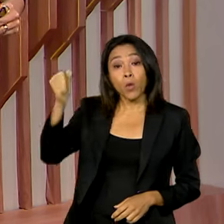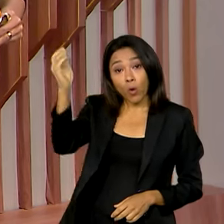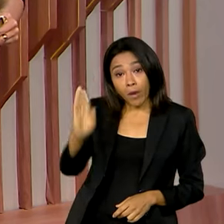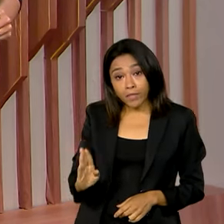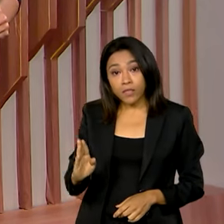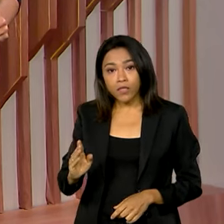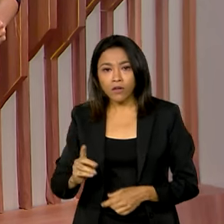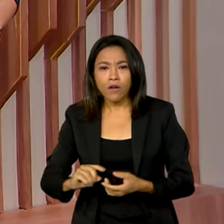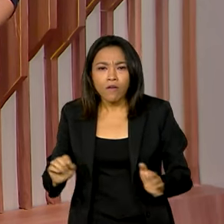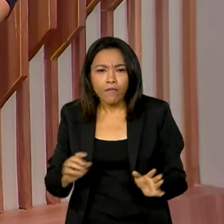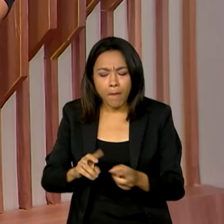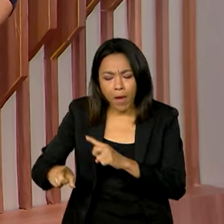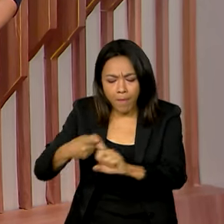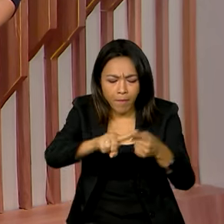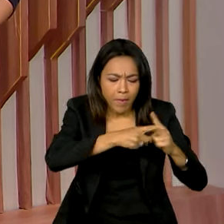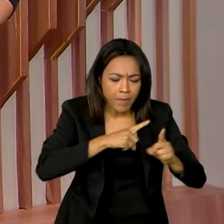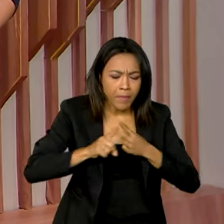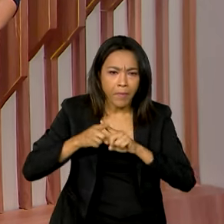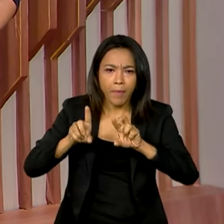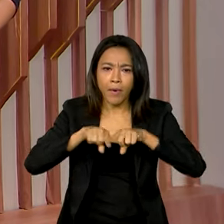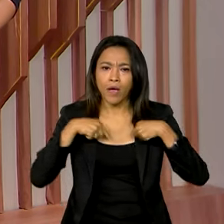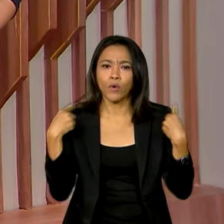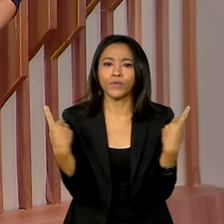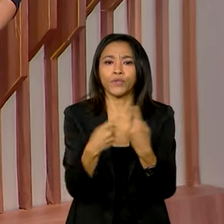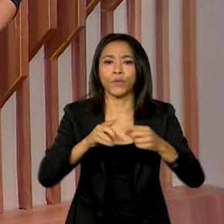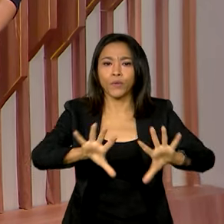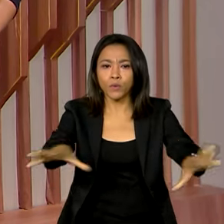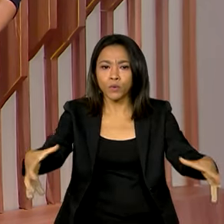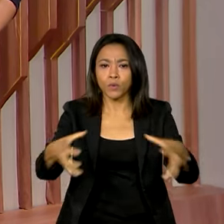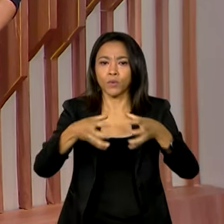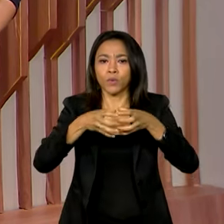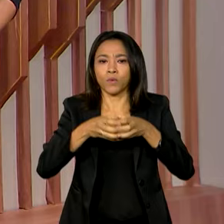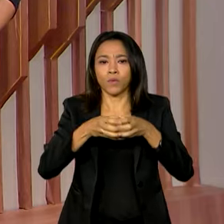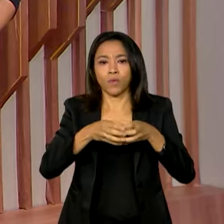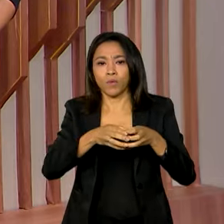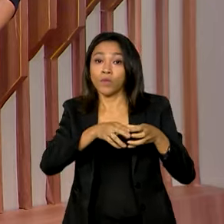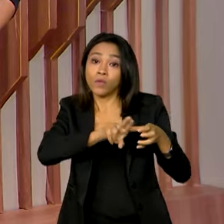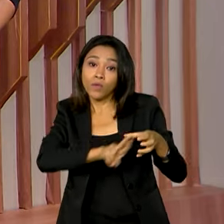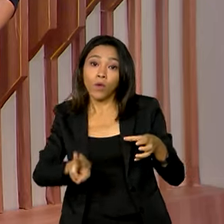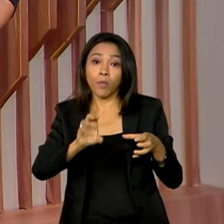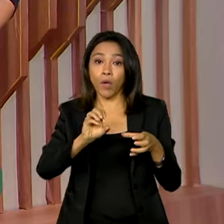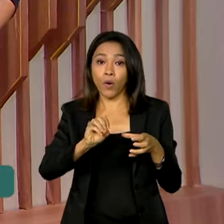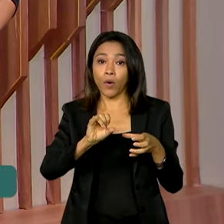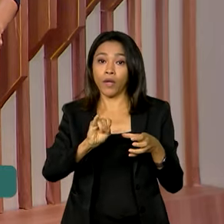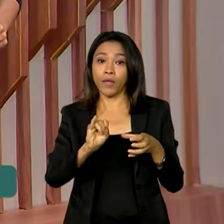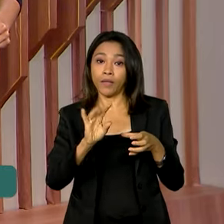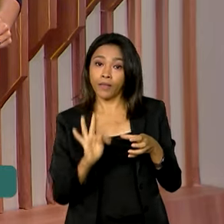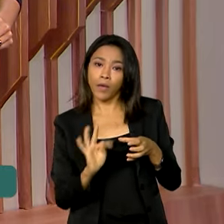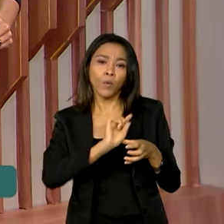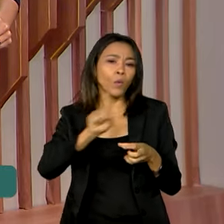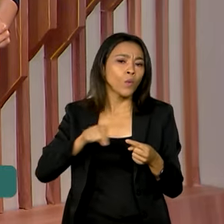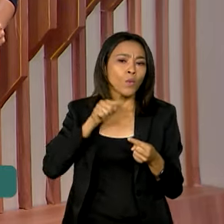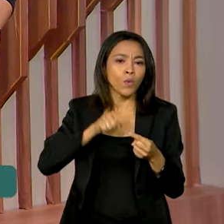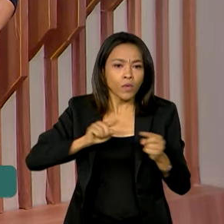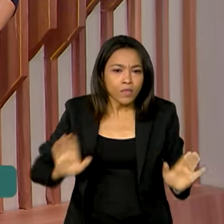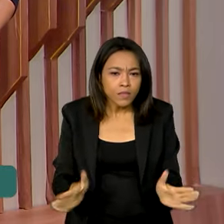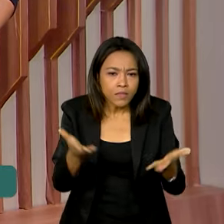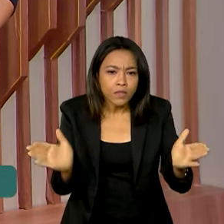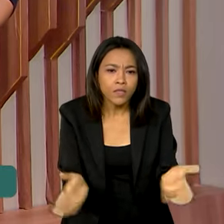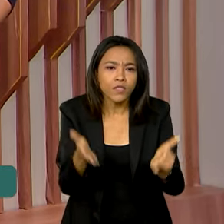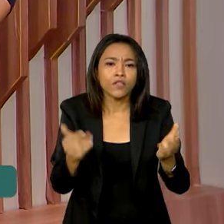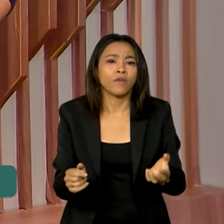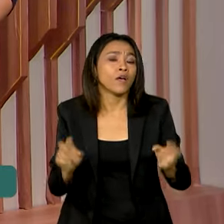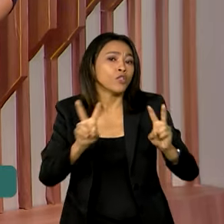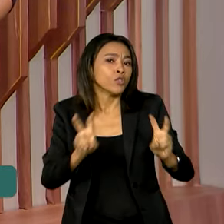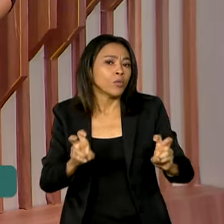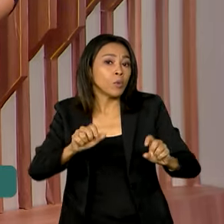promovendo reuniões multilaterais com a Organização Internacional do Trabalho, a OIT, para incentivar práticas do chamado